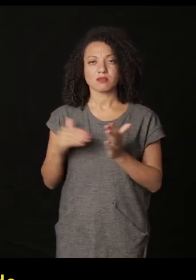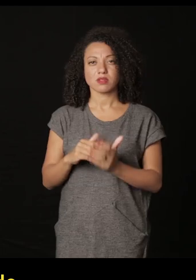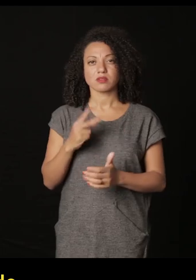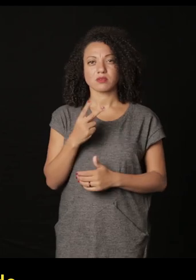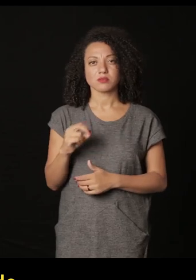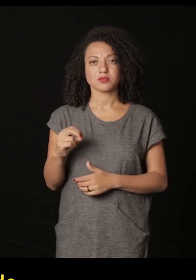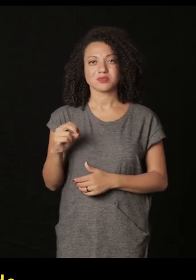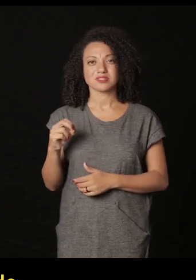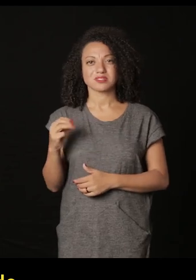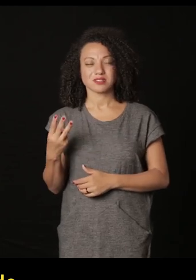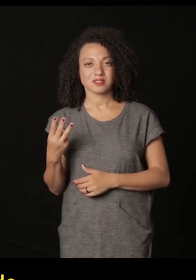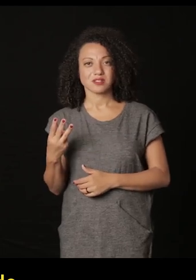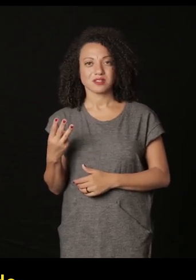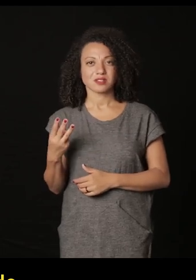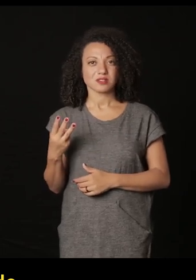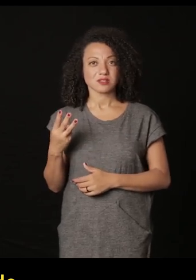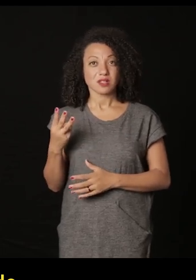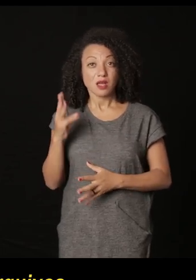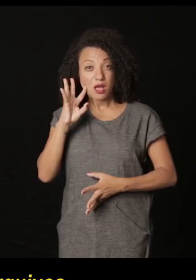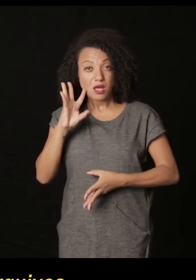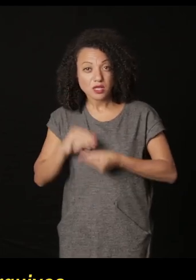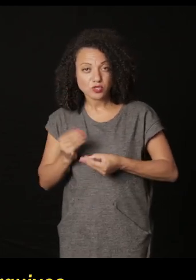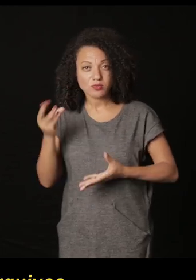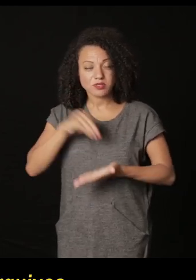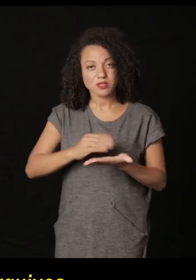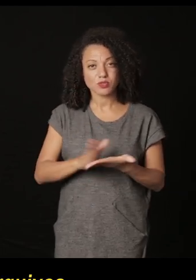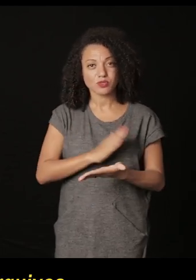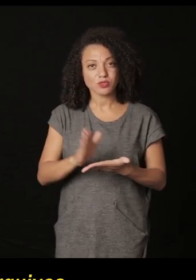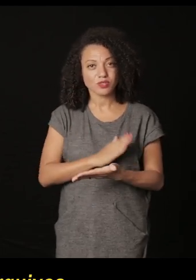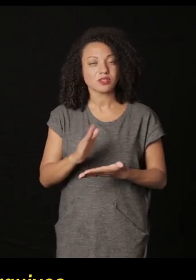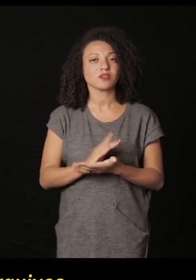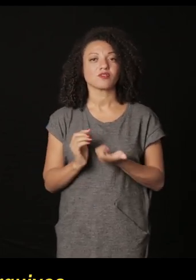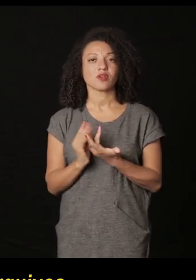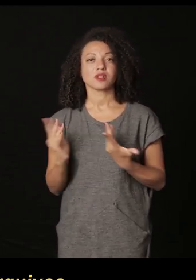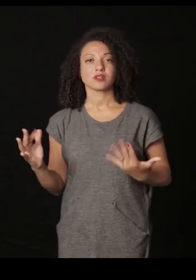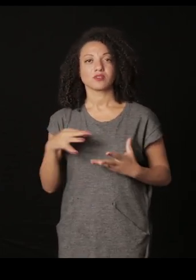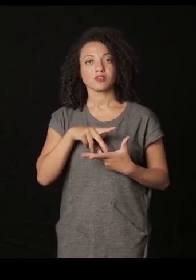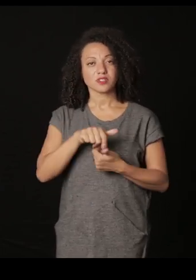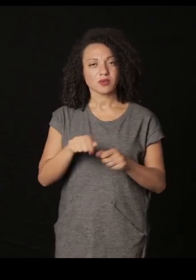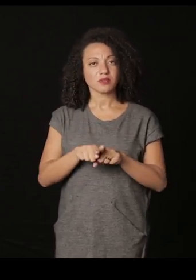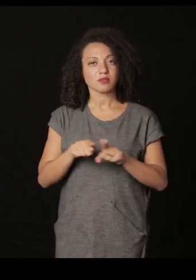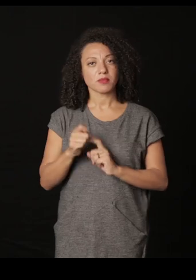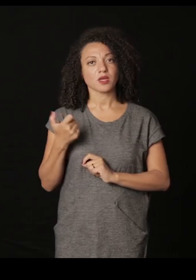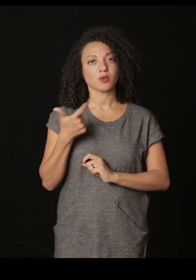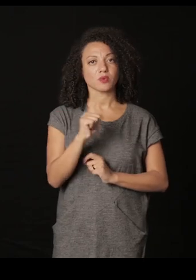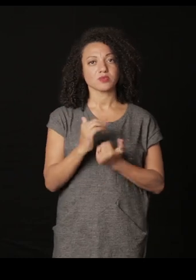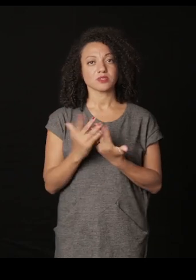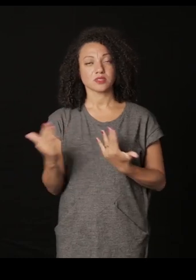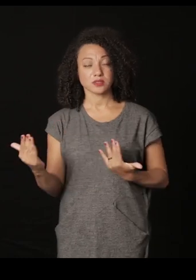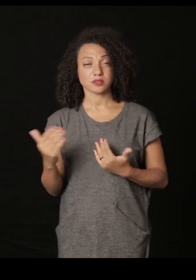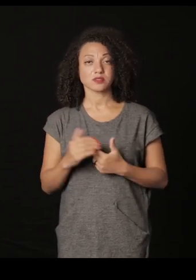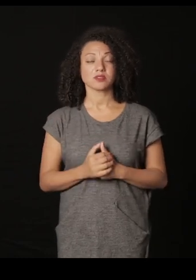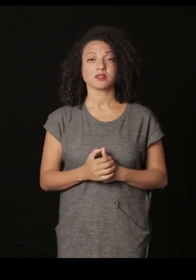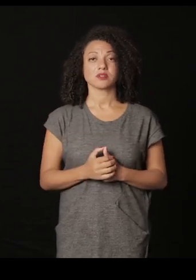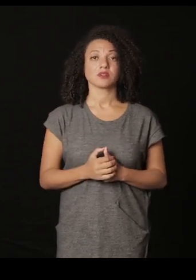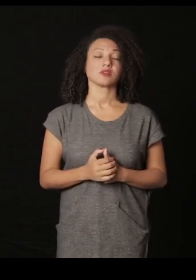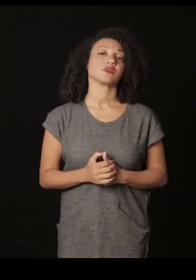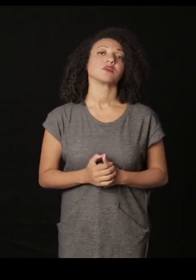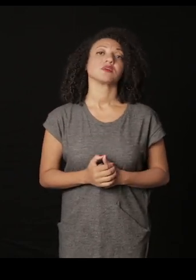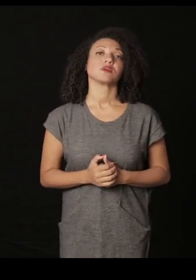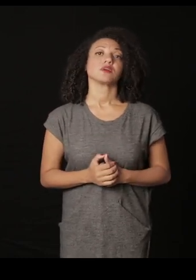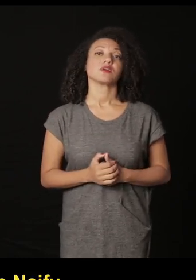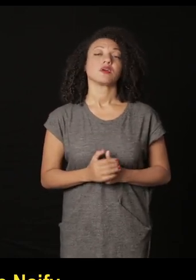mais ou menos resumido compilado no livro Arquivo Universal e Outros Arquivos e ele é